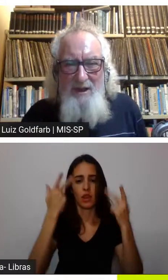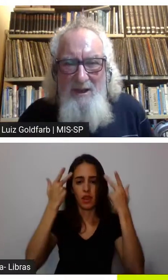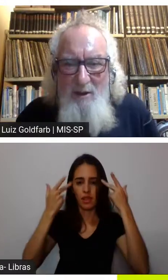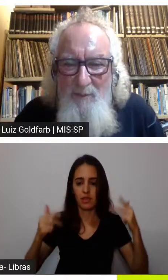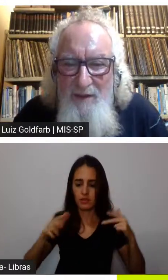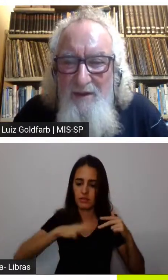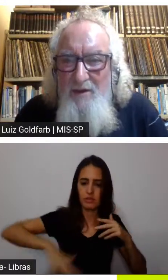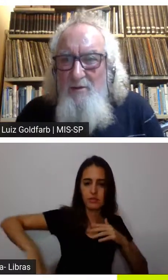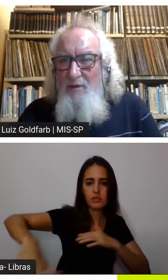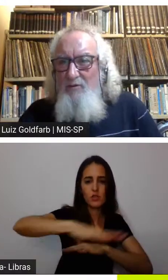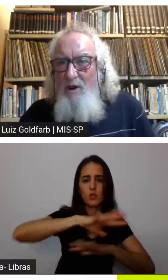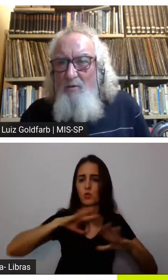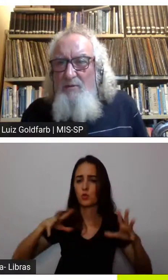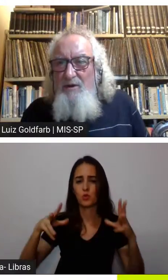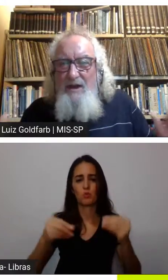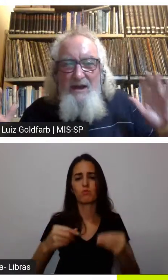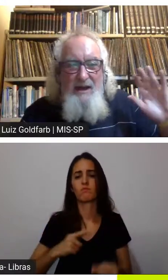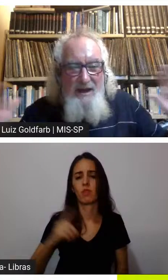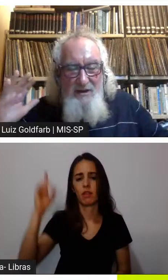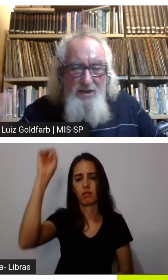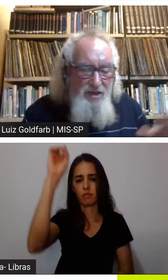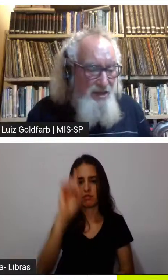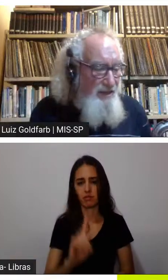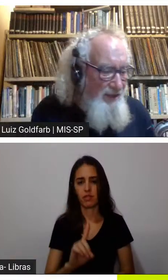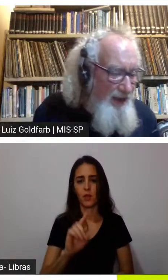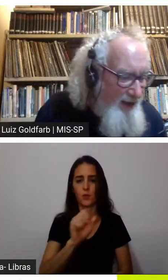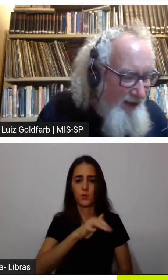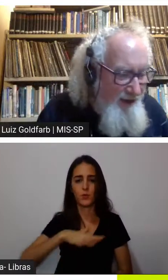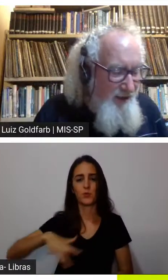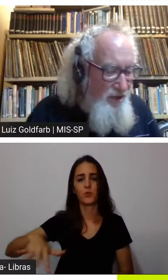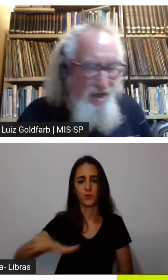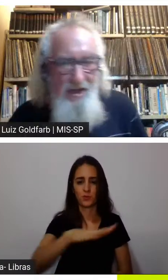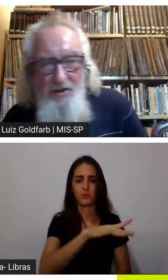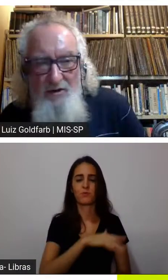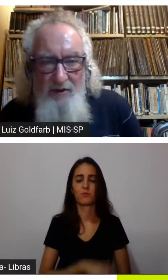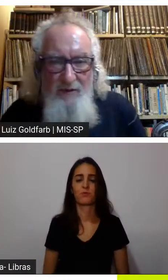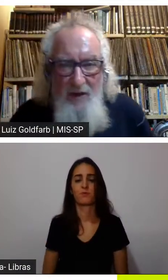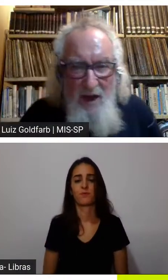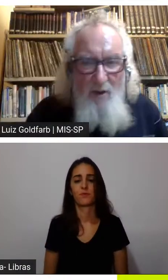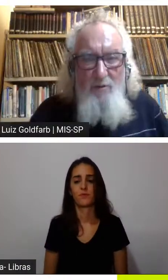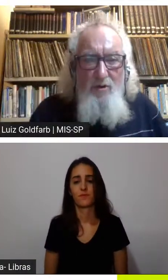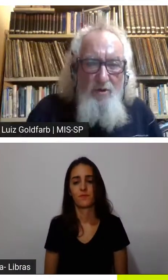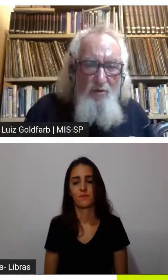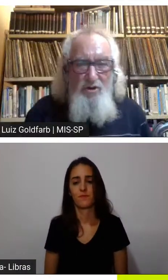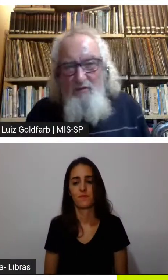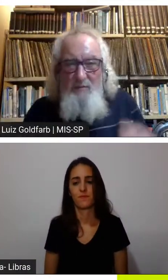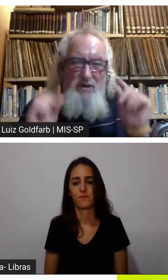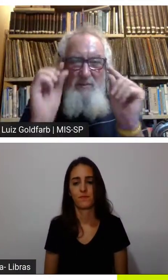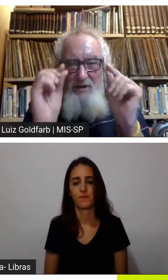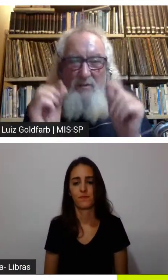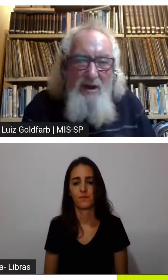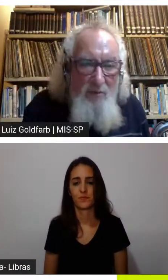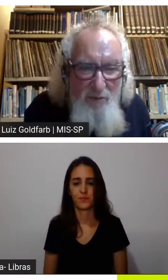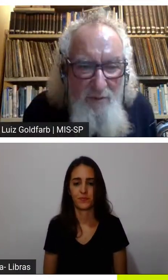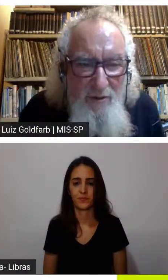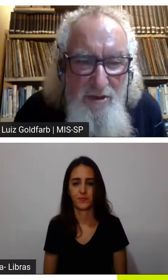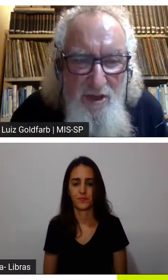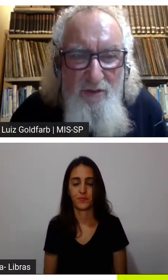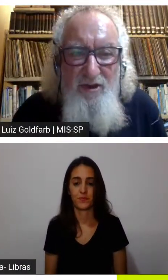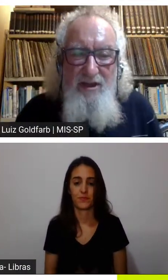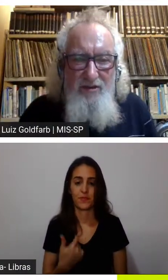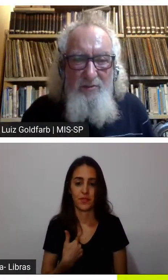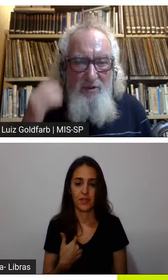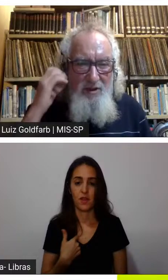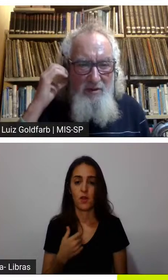Muito legal Pessoal a gente está chegando ao nosso final hoje eu vou pedir para terminar alguns